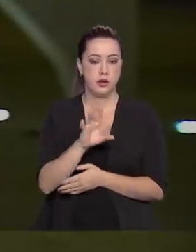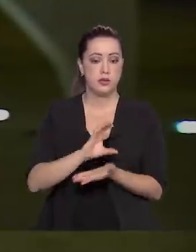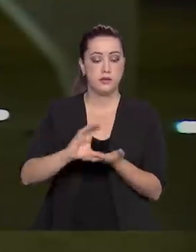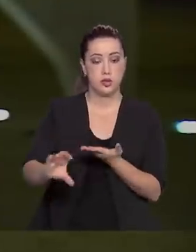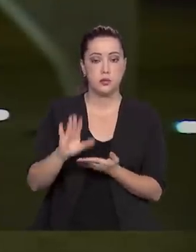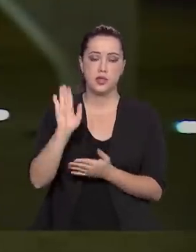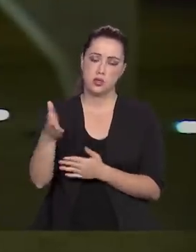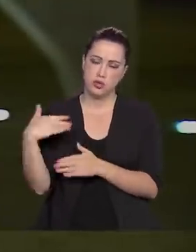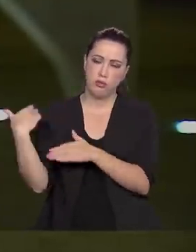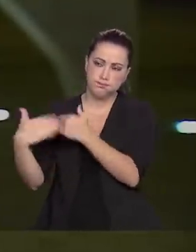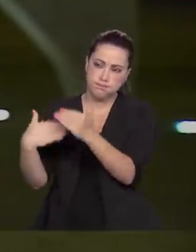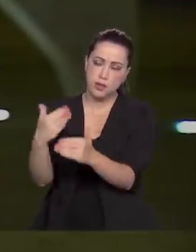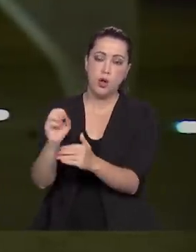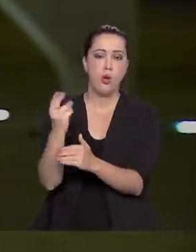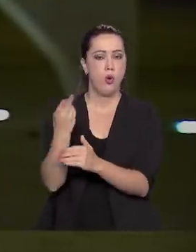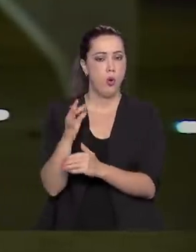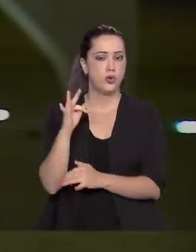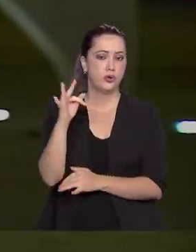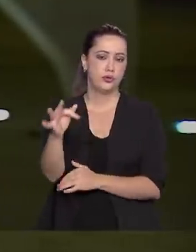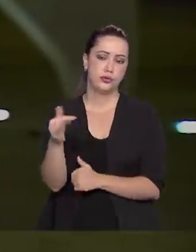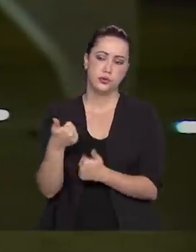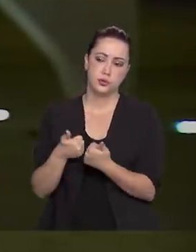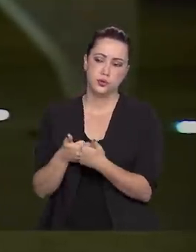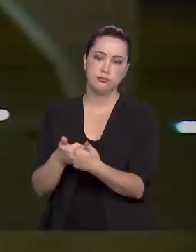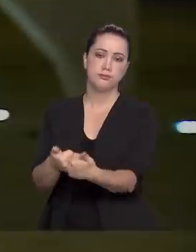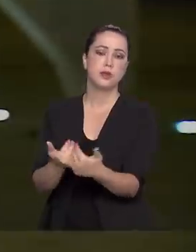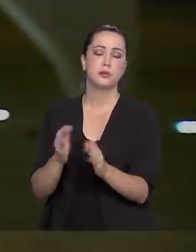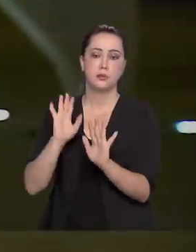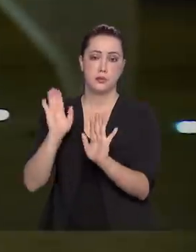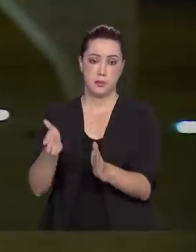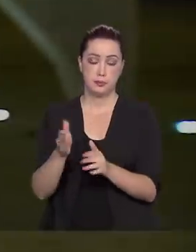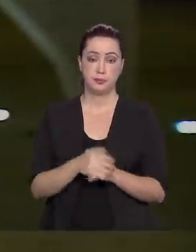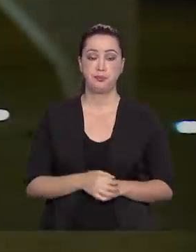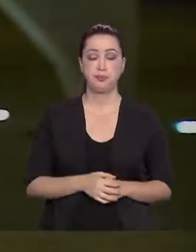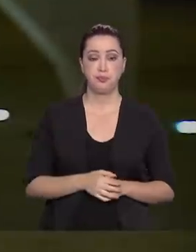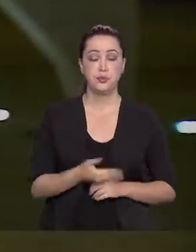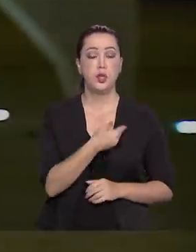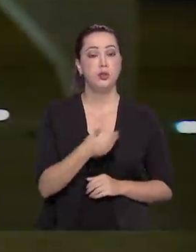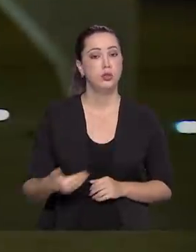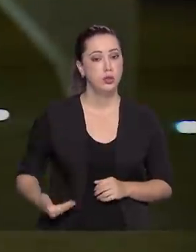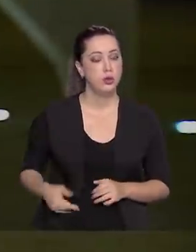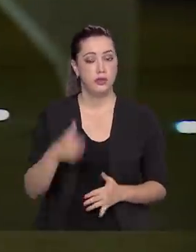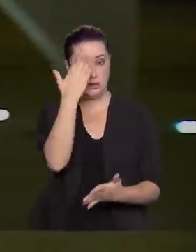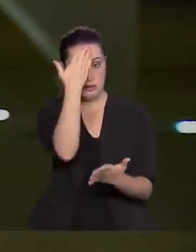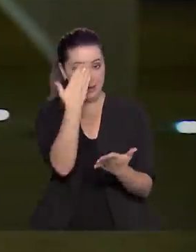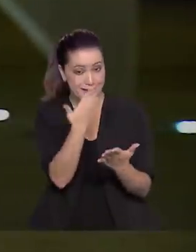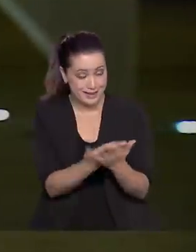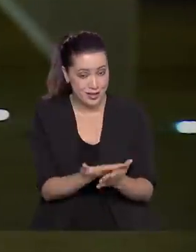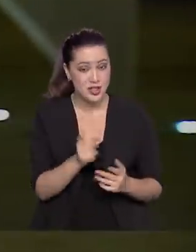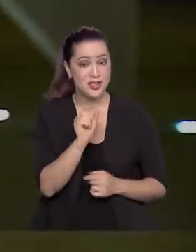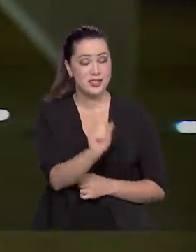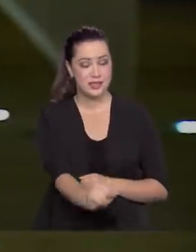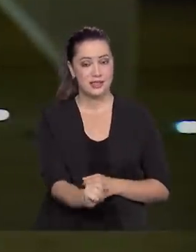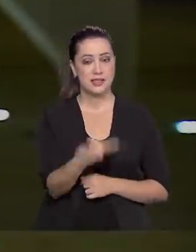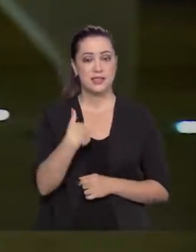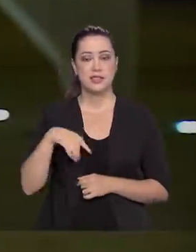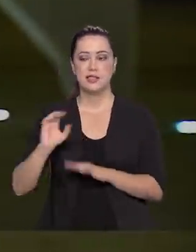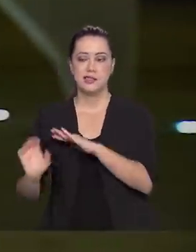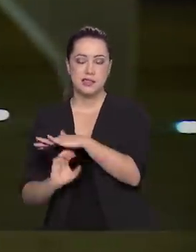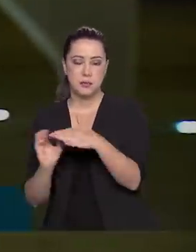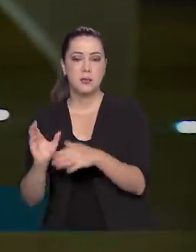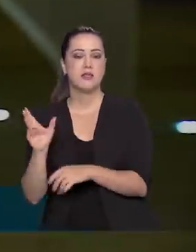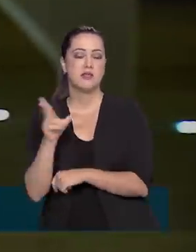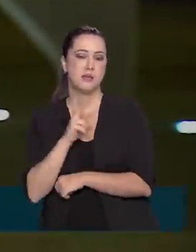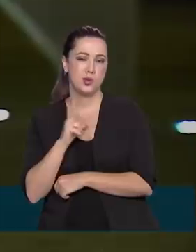estão sendo executados ou serão executados nos próximos anos. E o governo está otimista em relação ao interesse da iniciativa